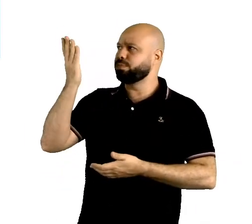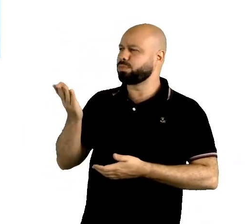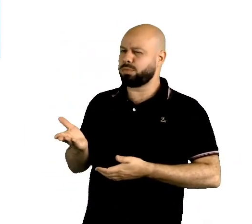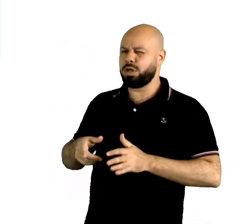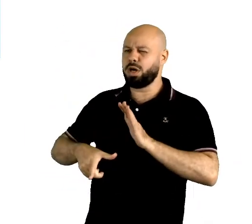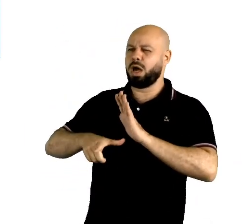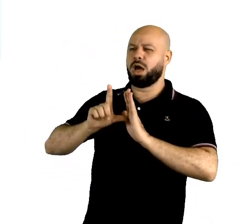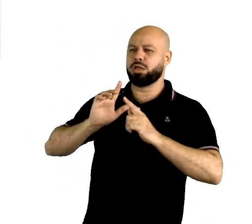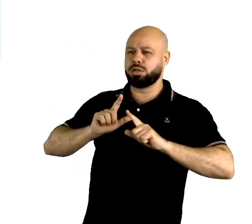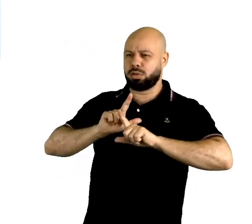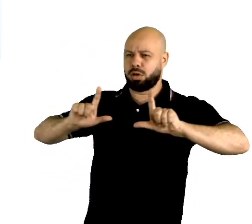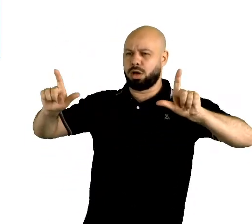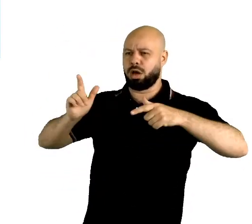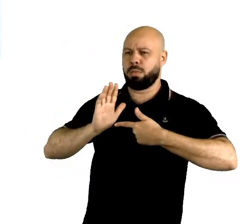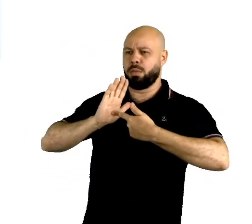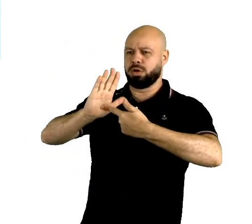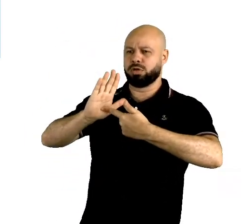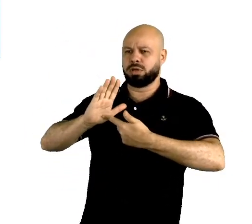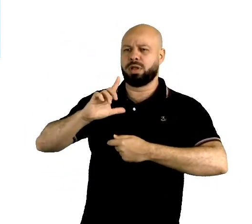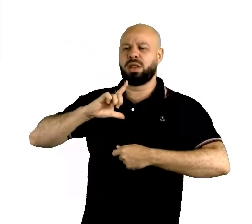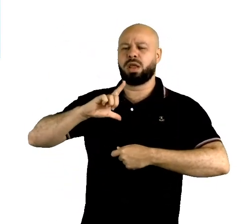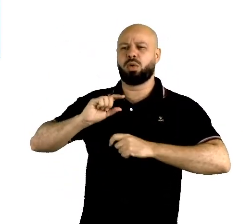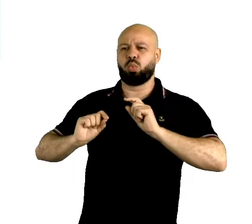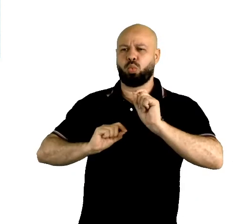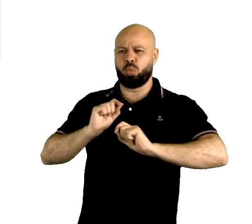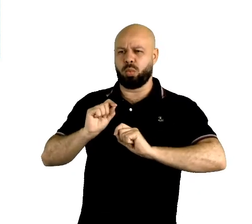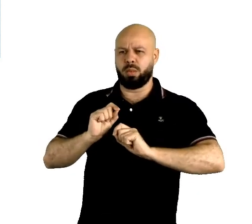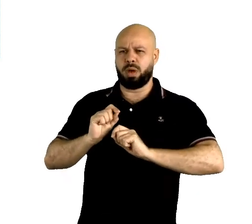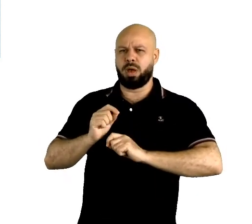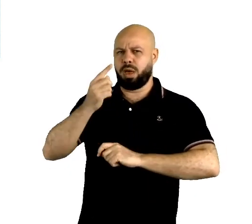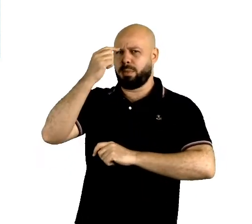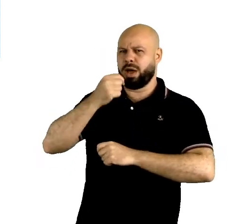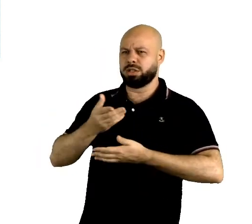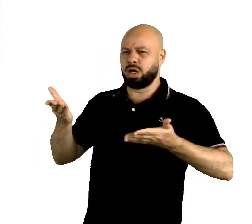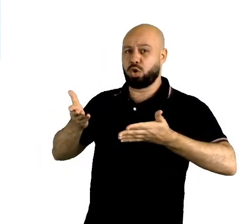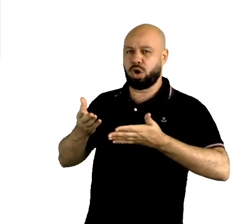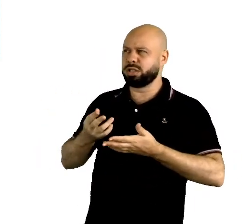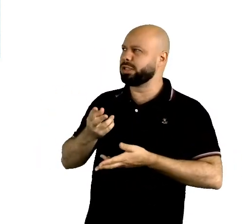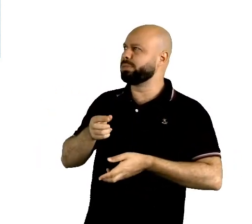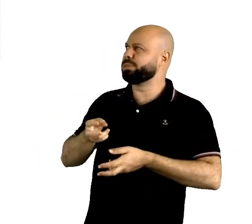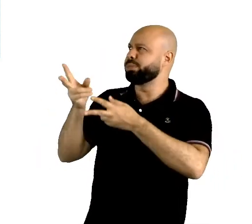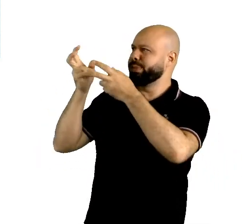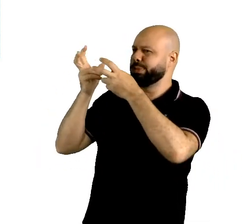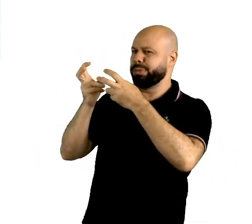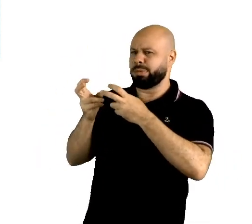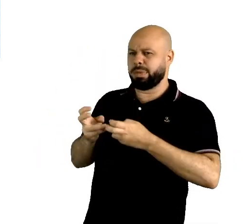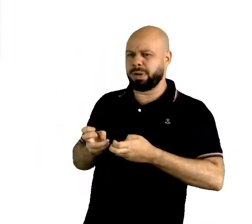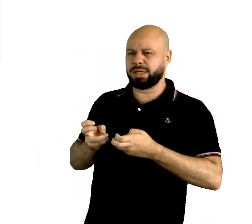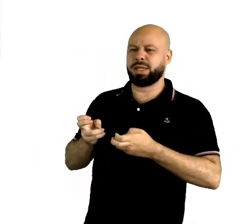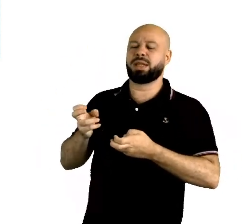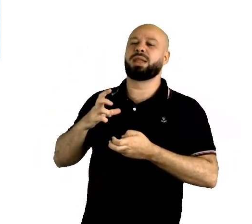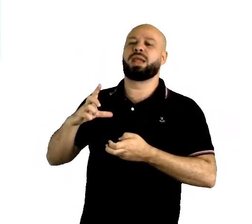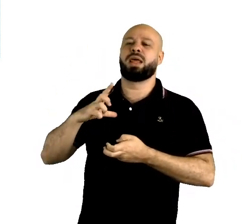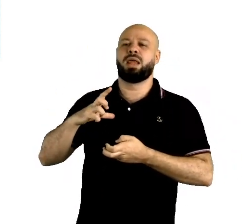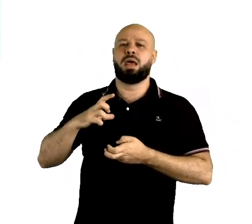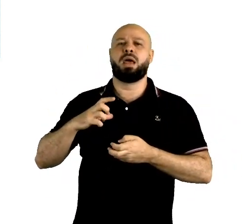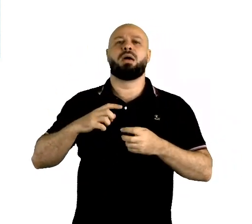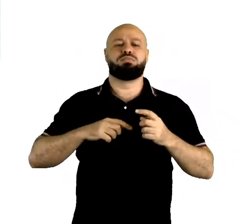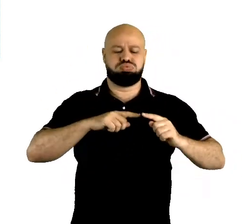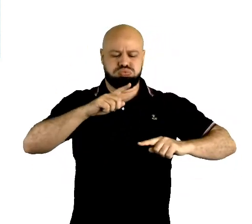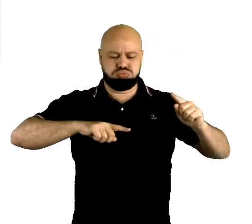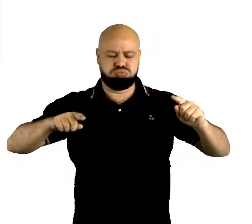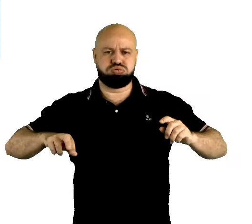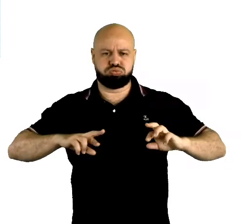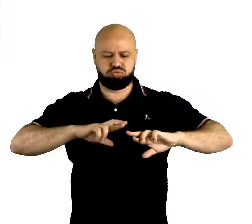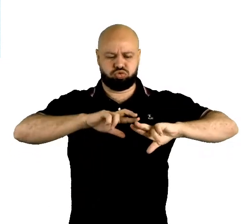slide anterior, nessa imagem não é diferente. Observem aí que há uma diferença